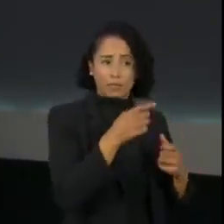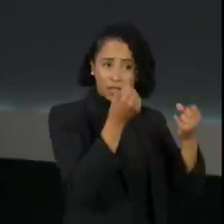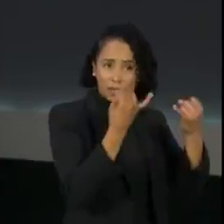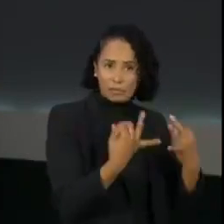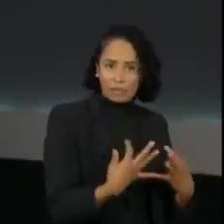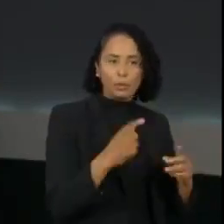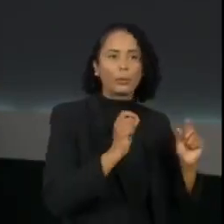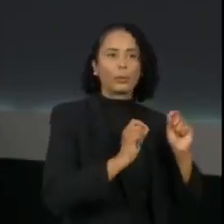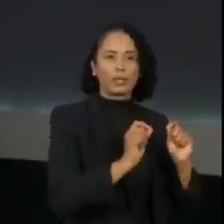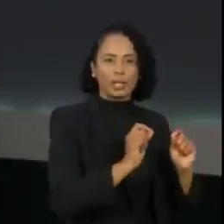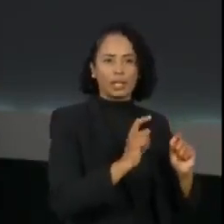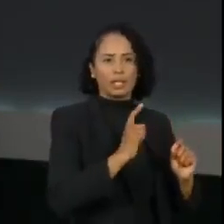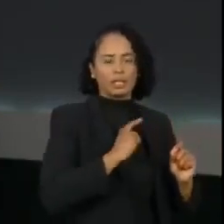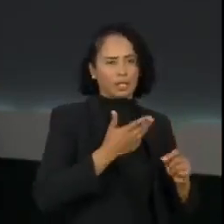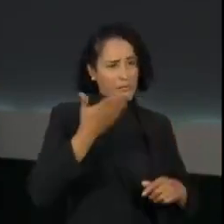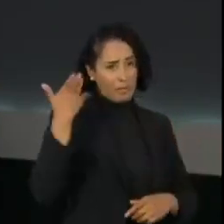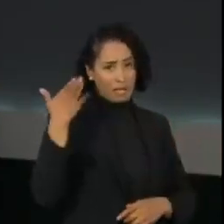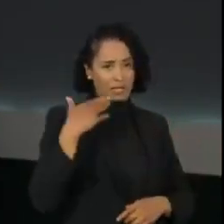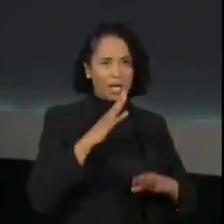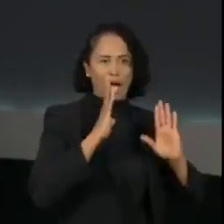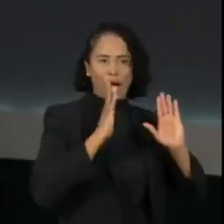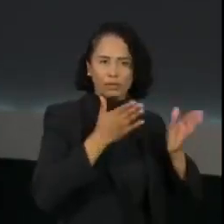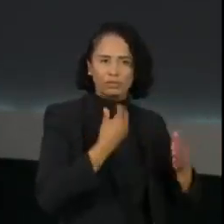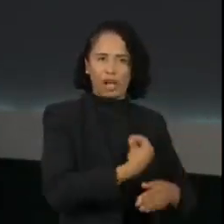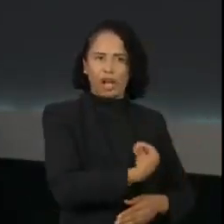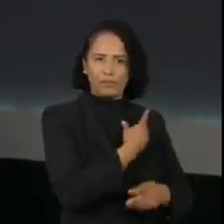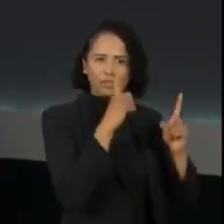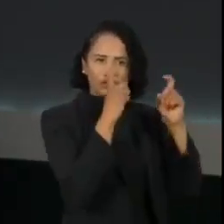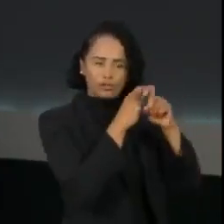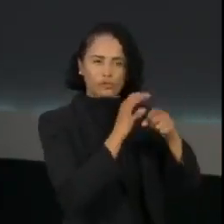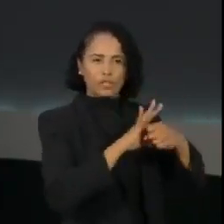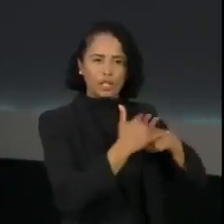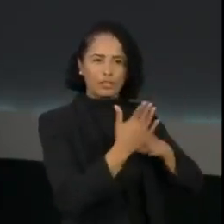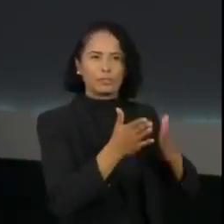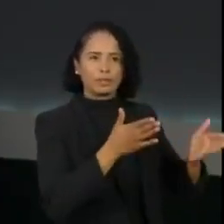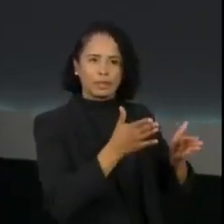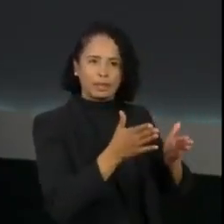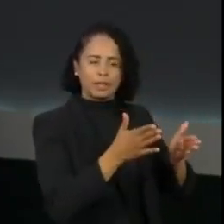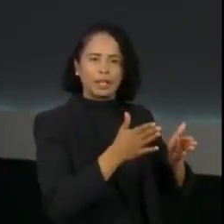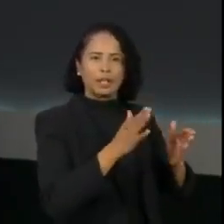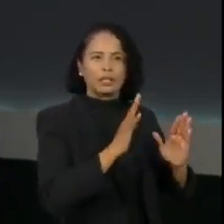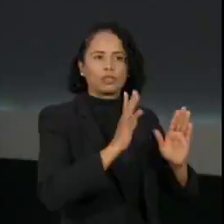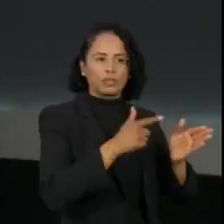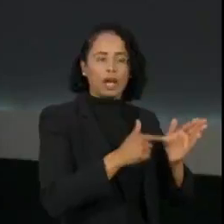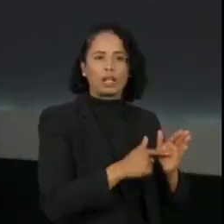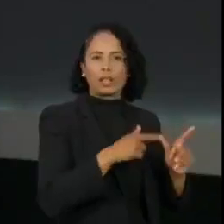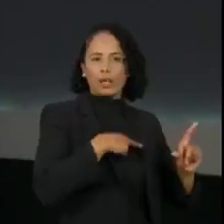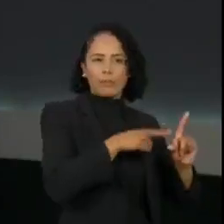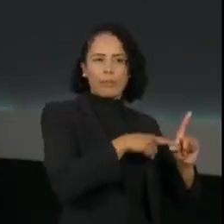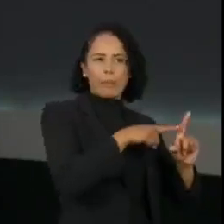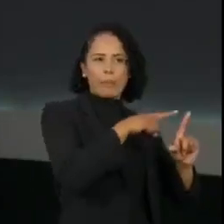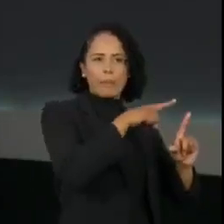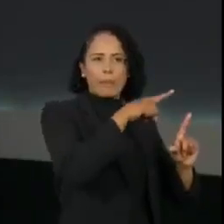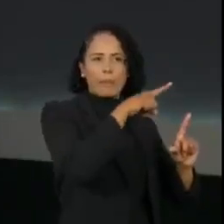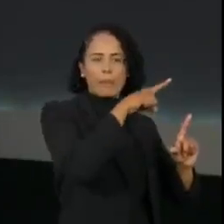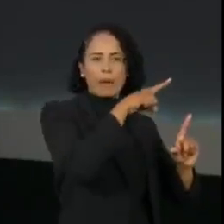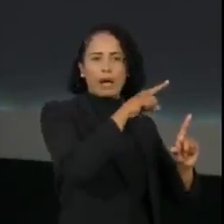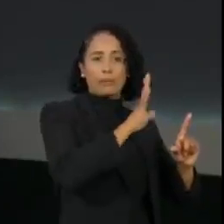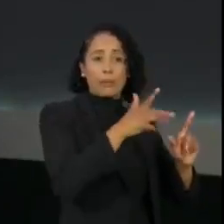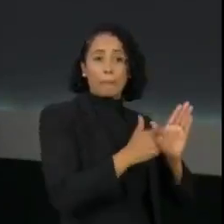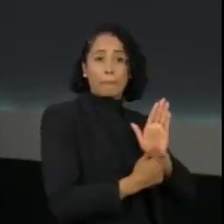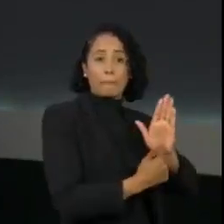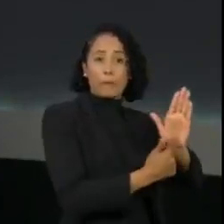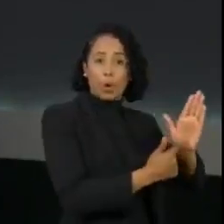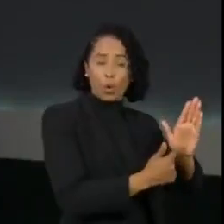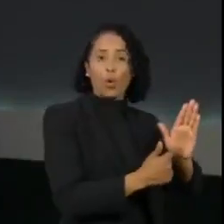que a situação já era muito difícil com a pandemia. Os indicadores mostram muito isso. Os números ficaram muito